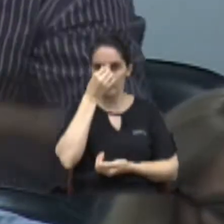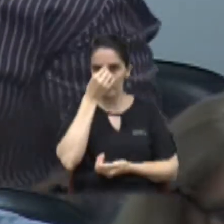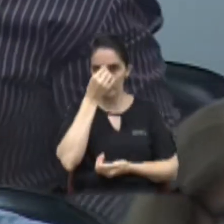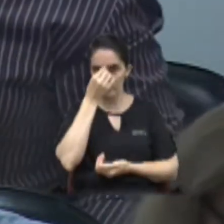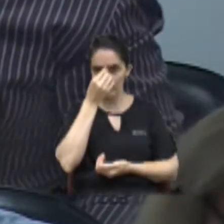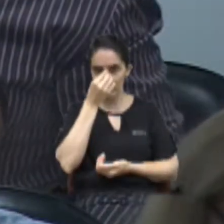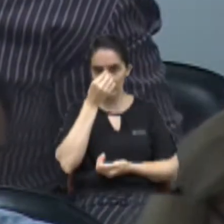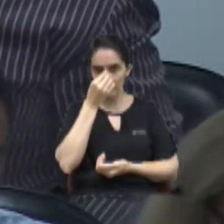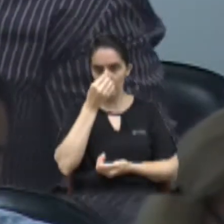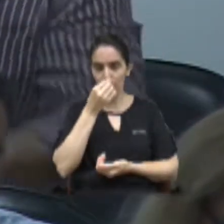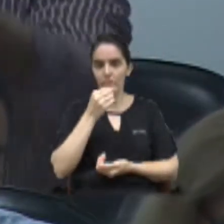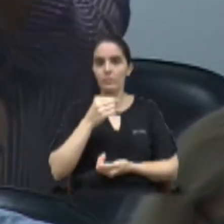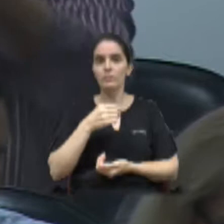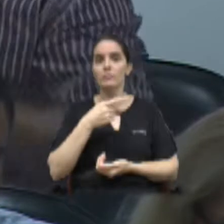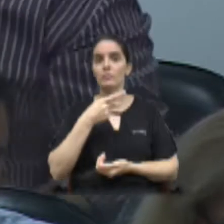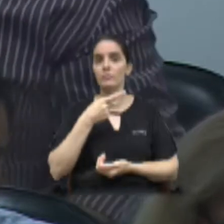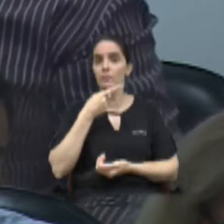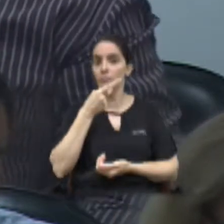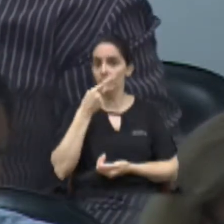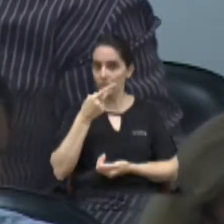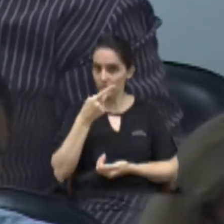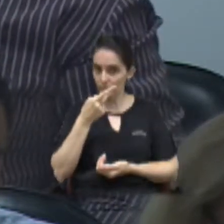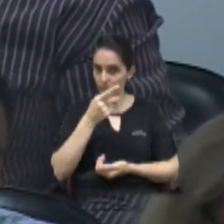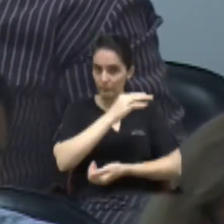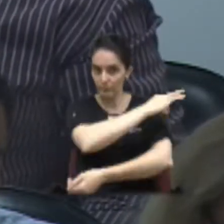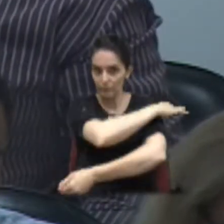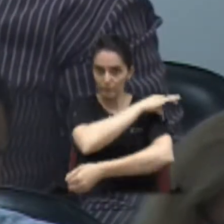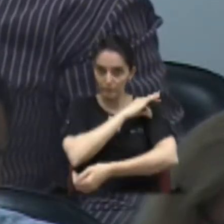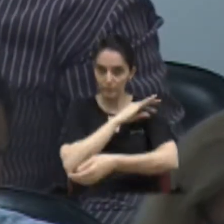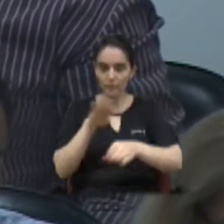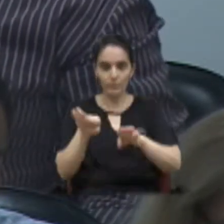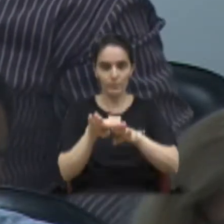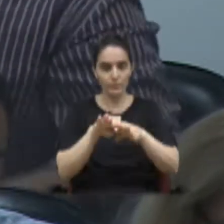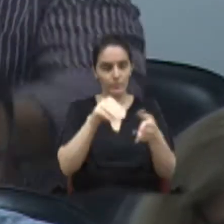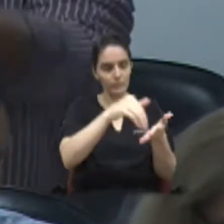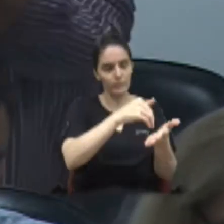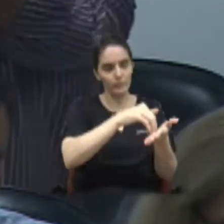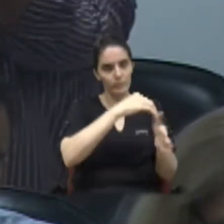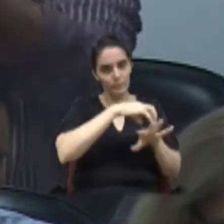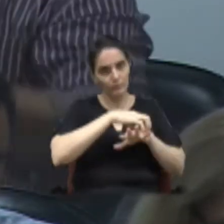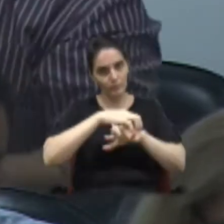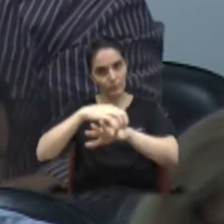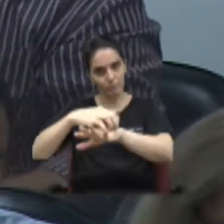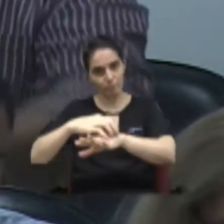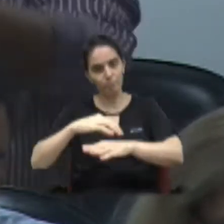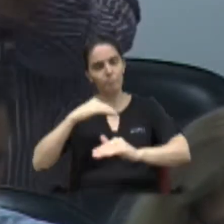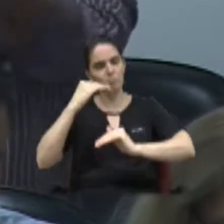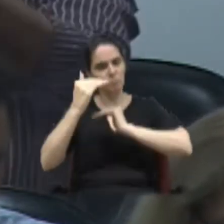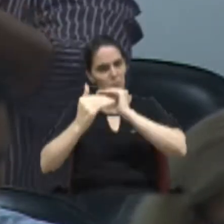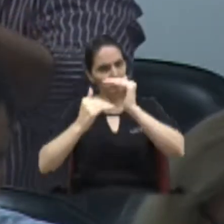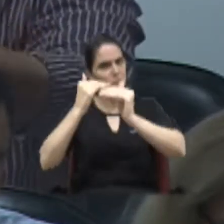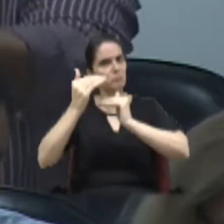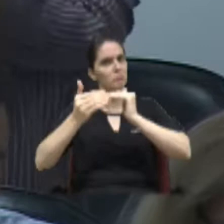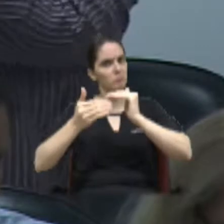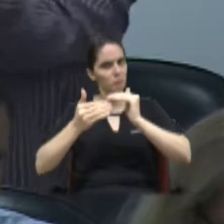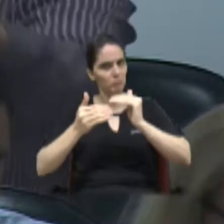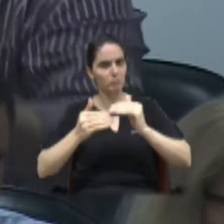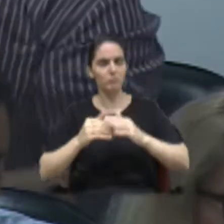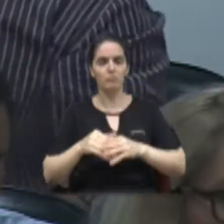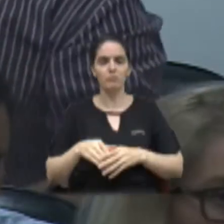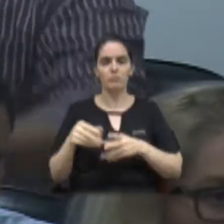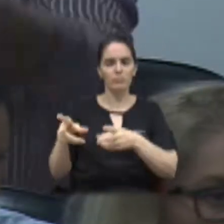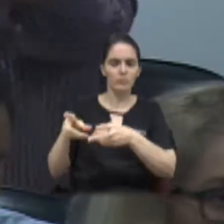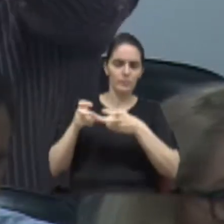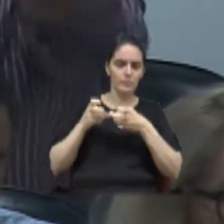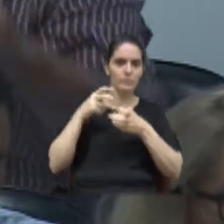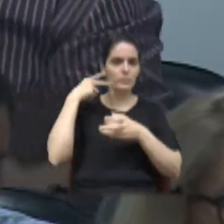leve o recado para o prefeito, para o secretário de mobilidade urbana, que continua assim, escutando o vereador e escutando a